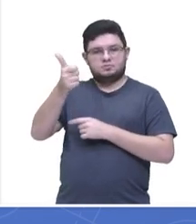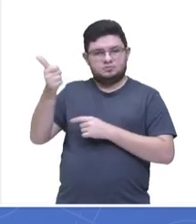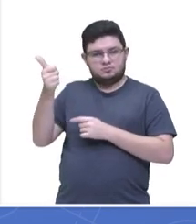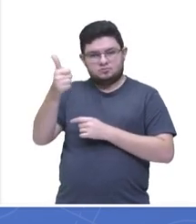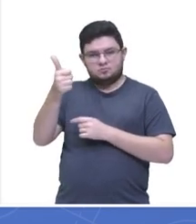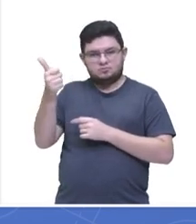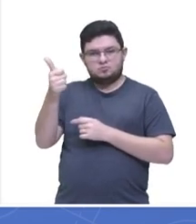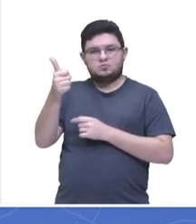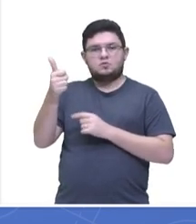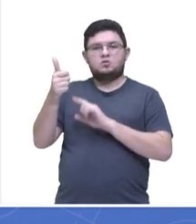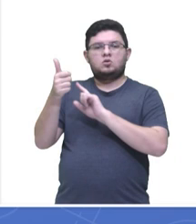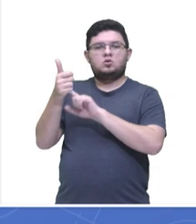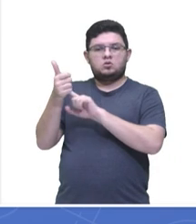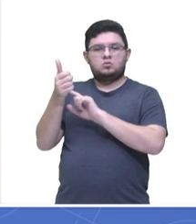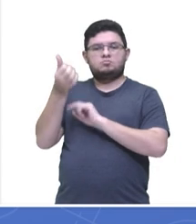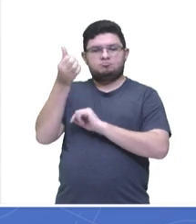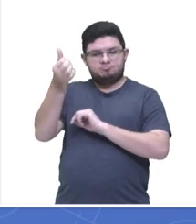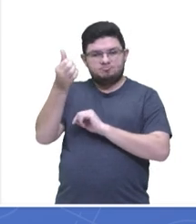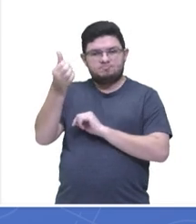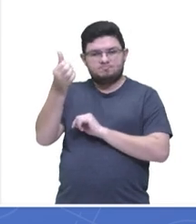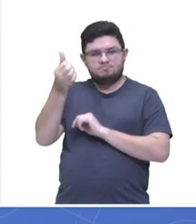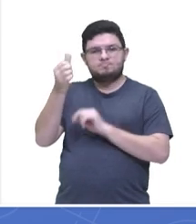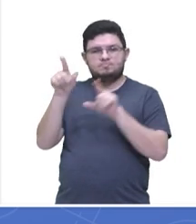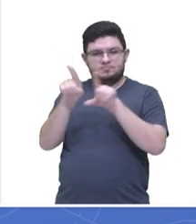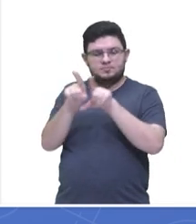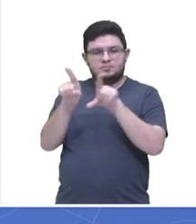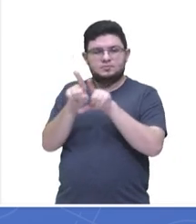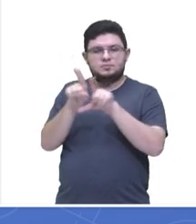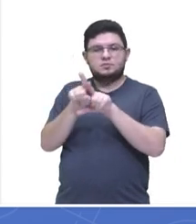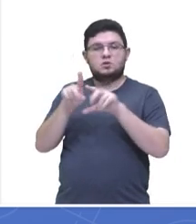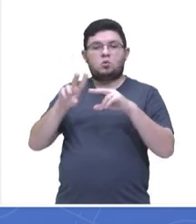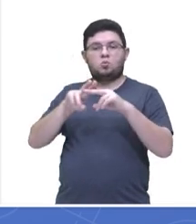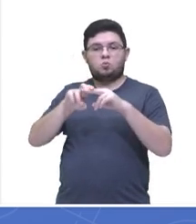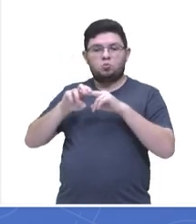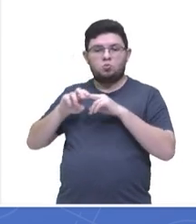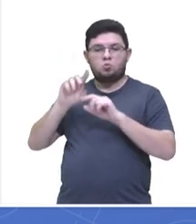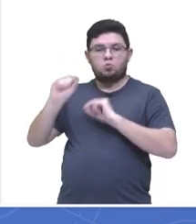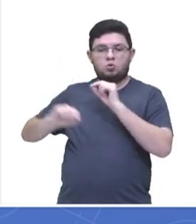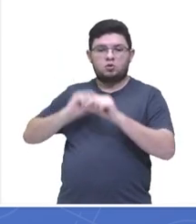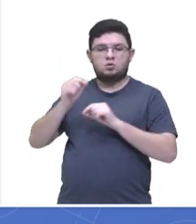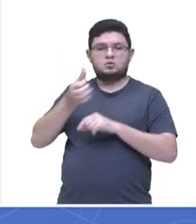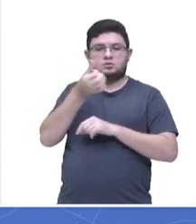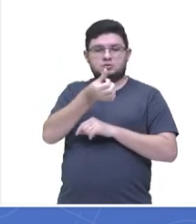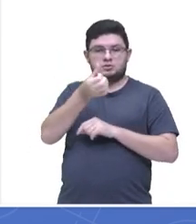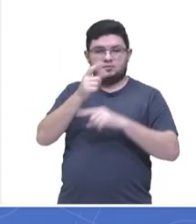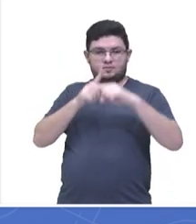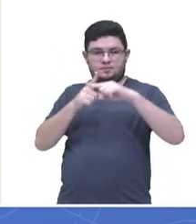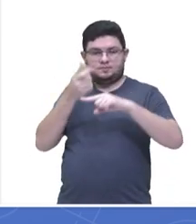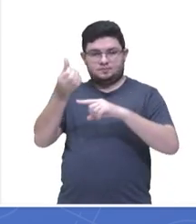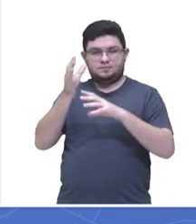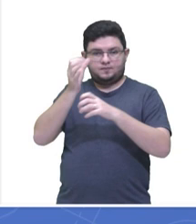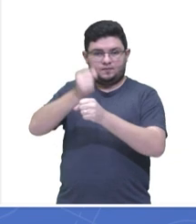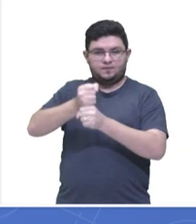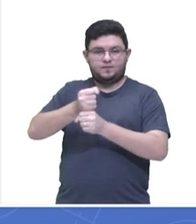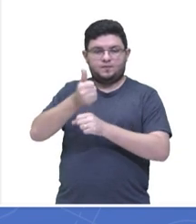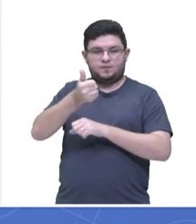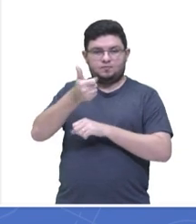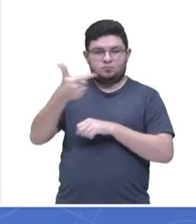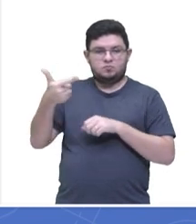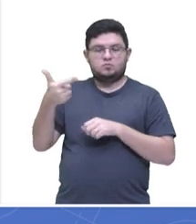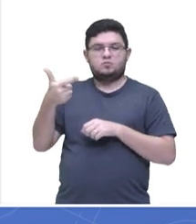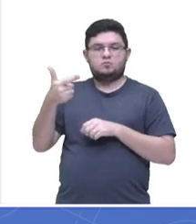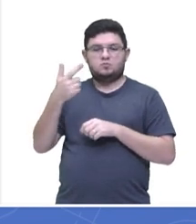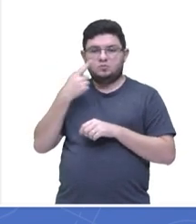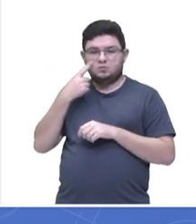21ª também vale 6. Sendo assim, 6 mais 6 é 12 e aí, no caso,